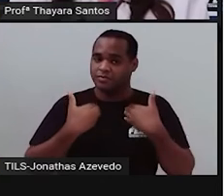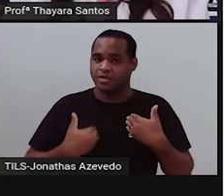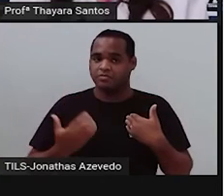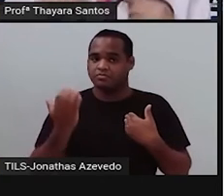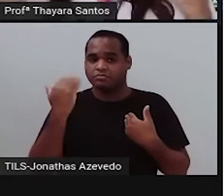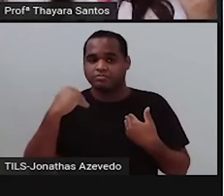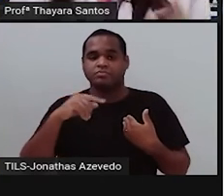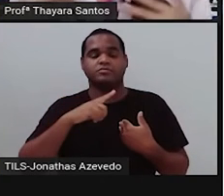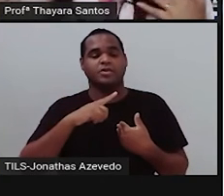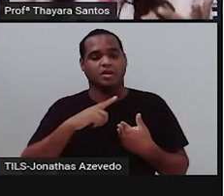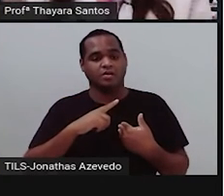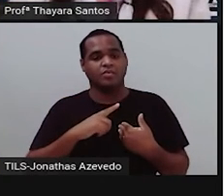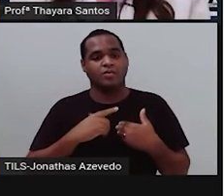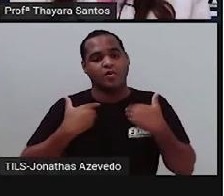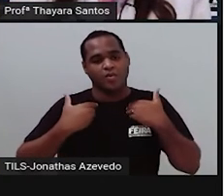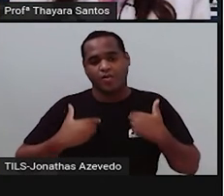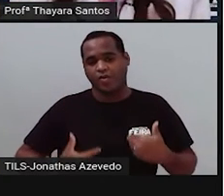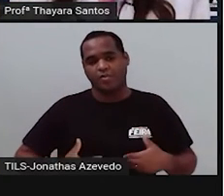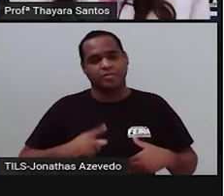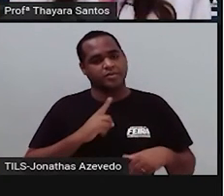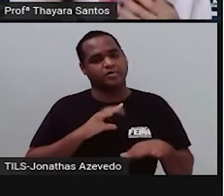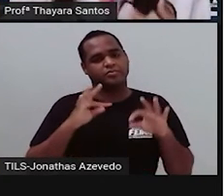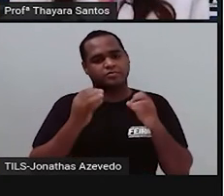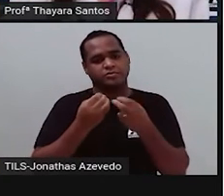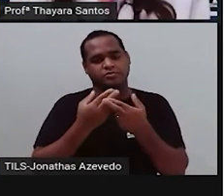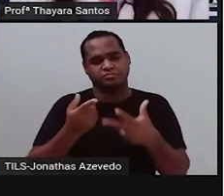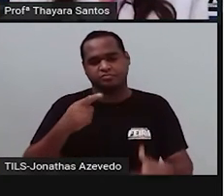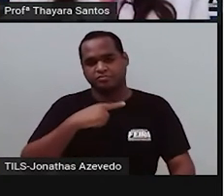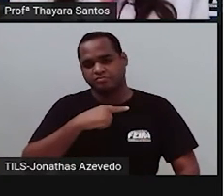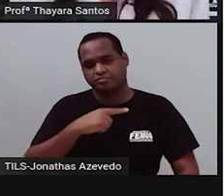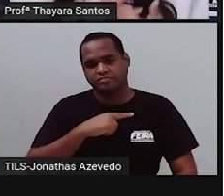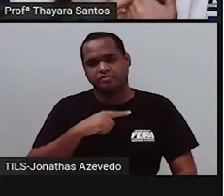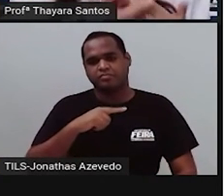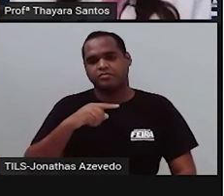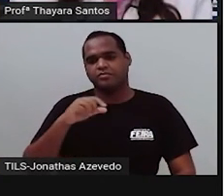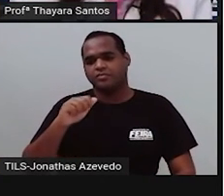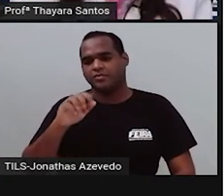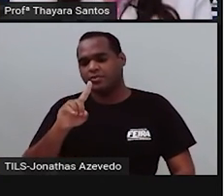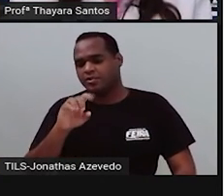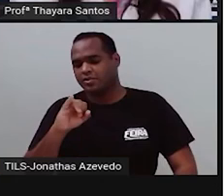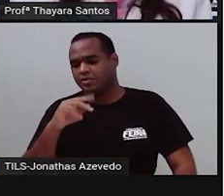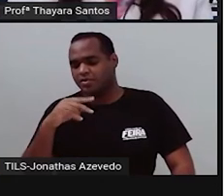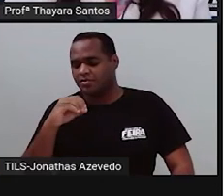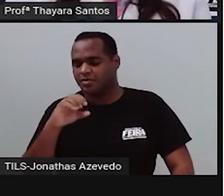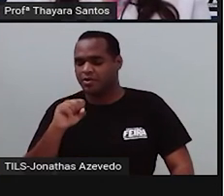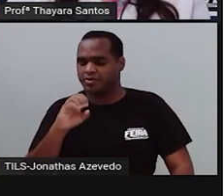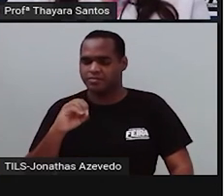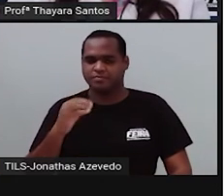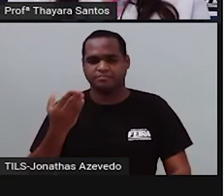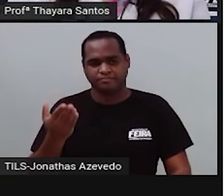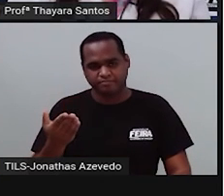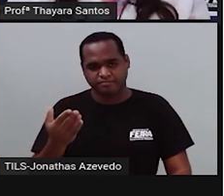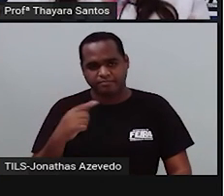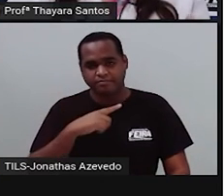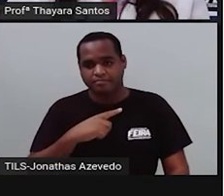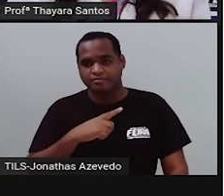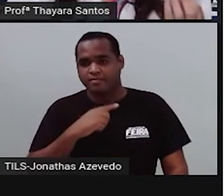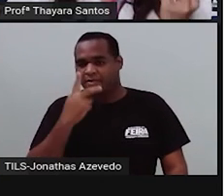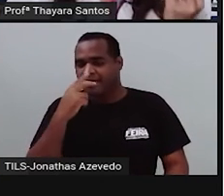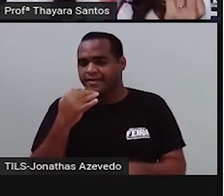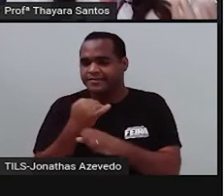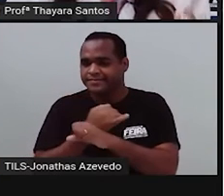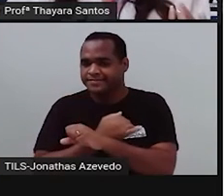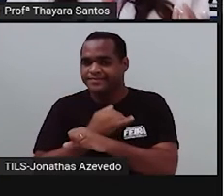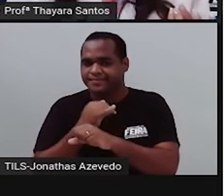vísceras. Em várias partes do nosso corpo, a gente tem esse tecido conjuntivo adiposo aí. São essas células gordinhas,